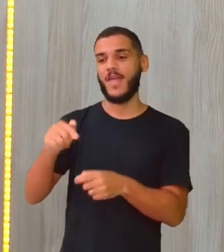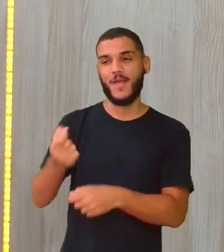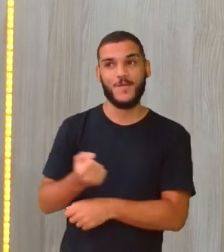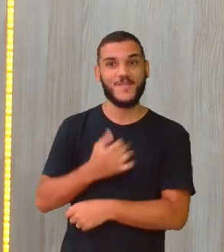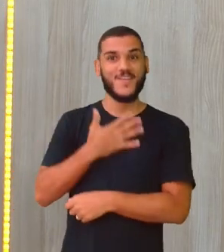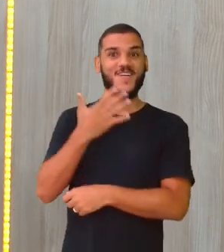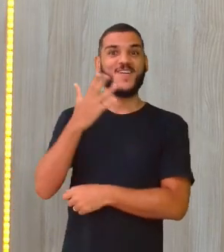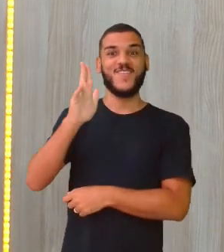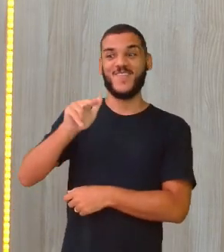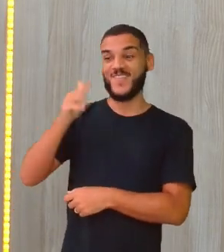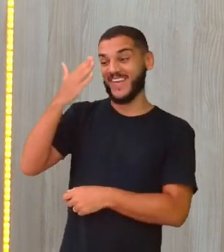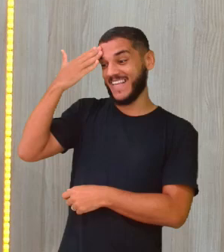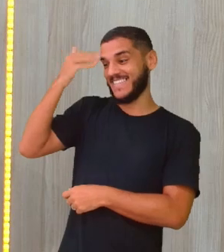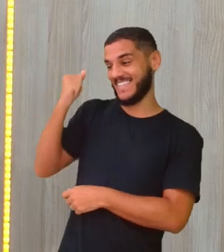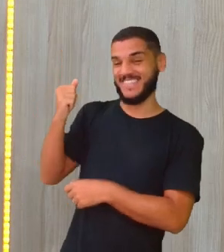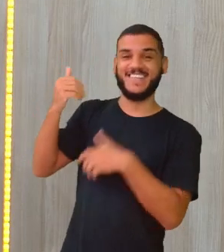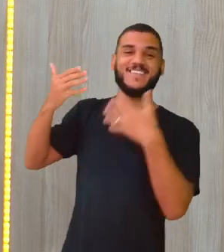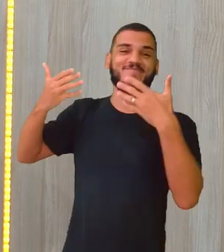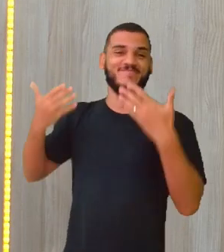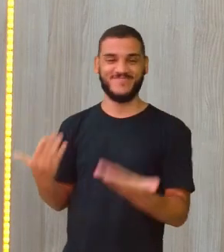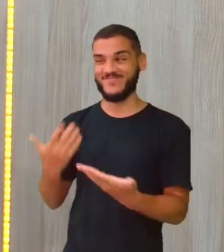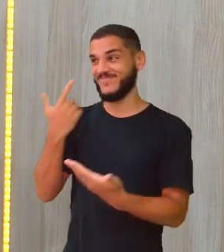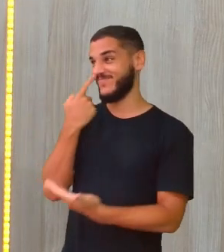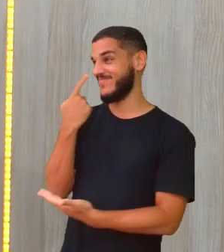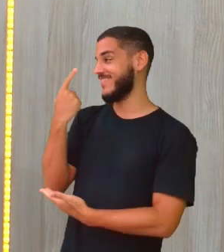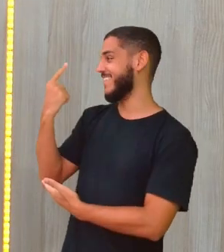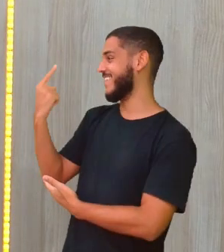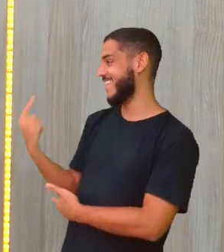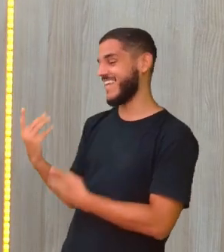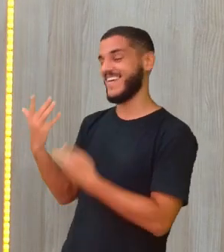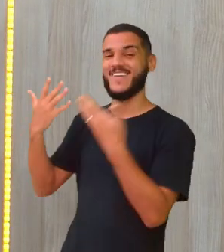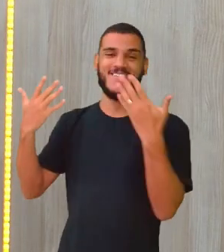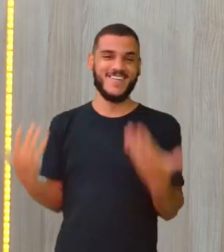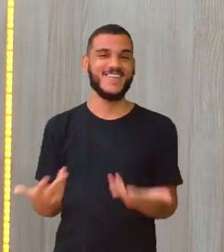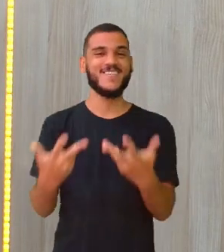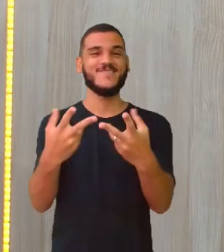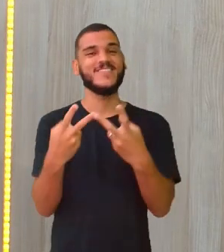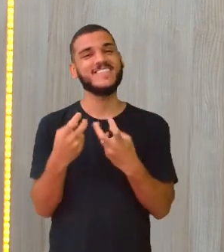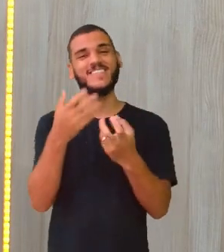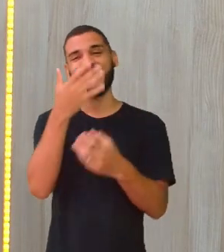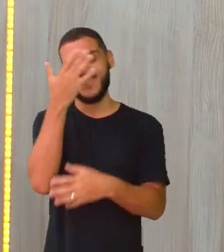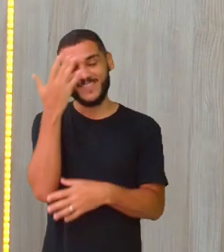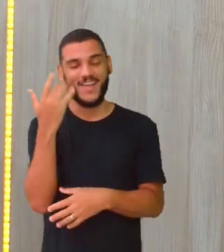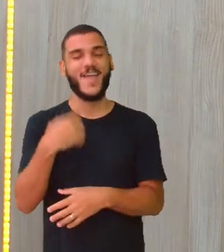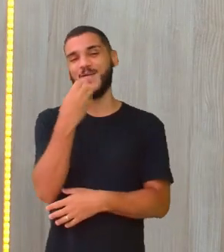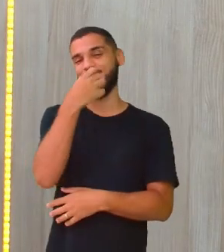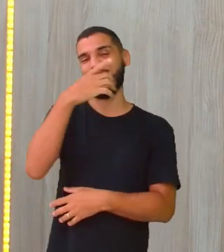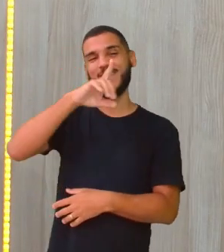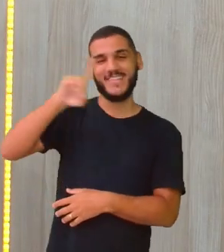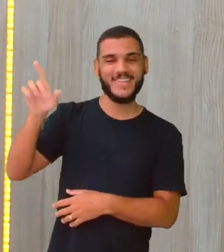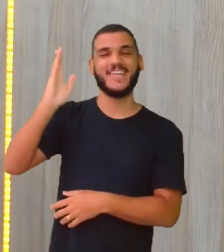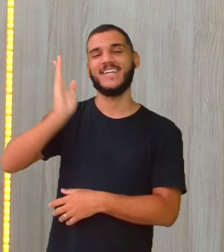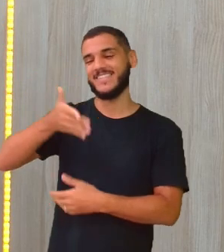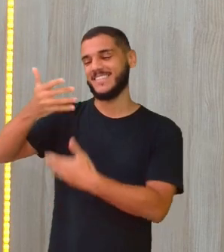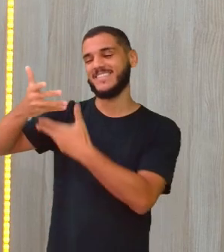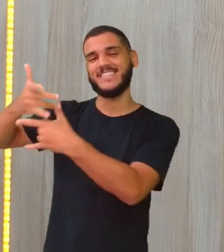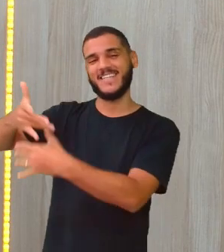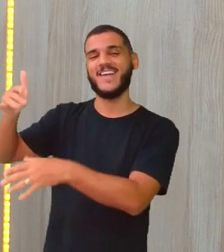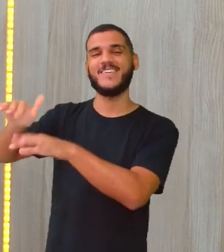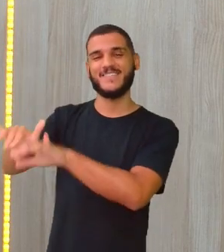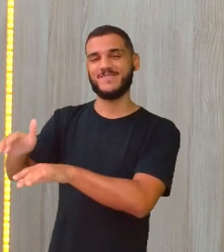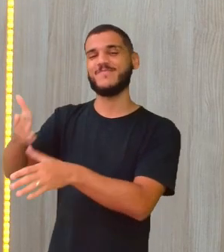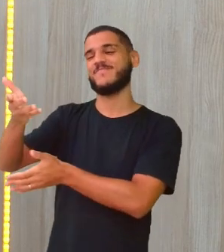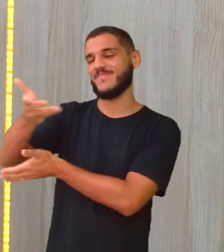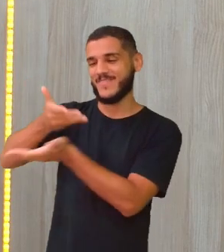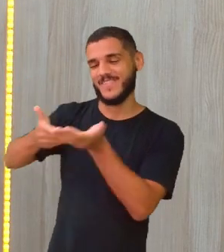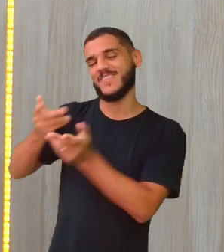que é que ele vai fazer. Pois é, meu povo. Estou aqui, já dei meu bom dia. Estou aguardando a interação de vocês aqui